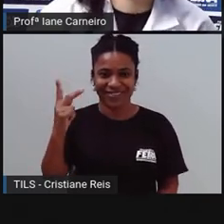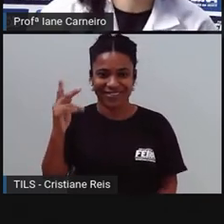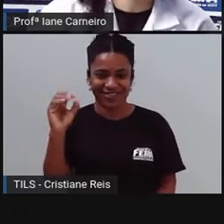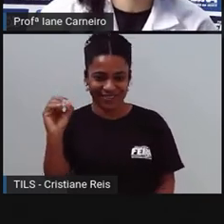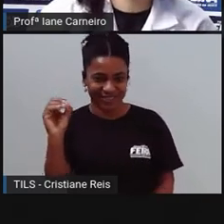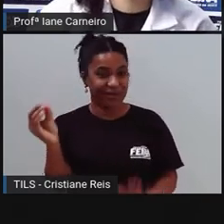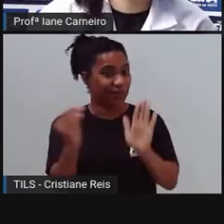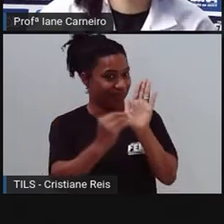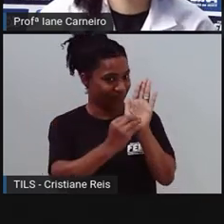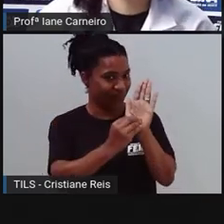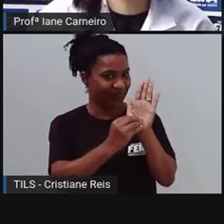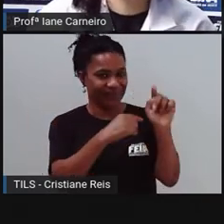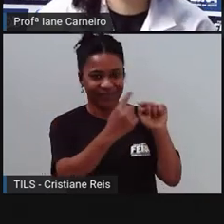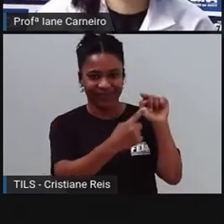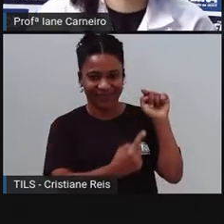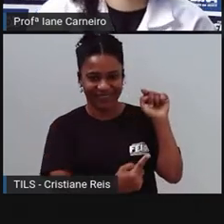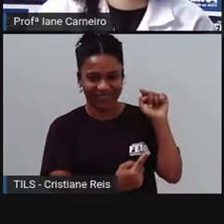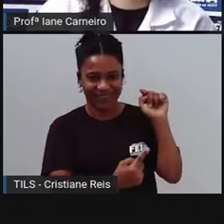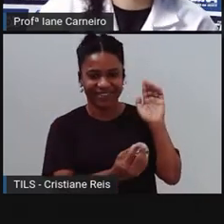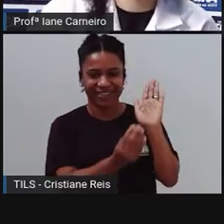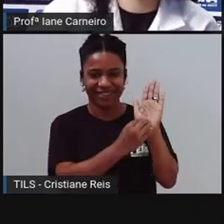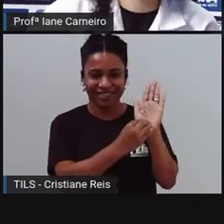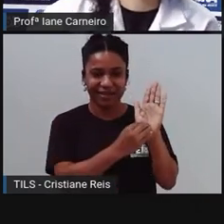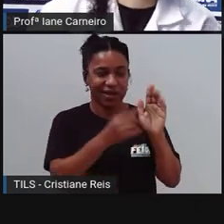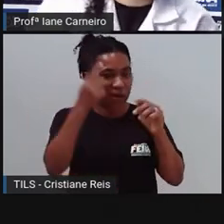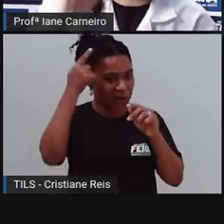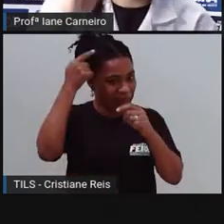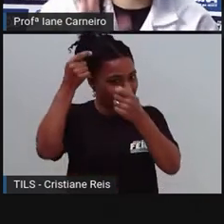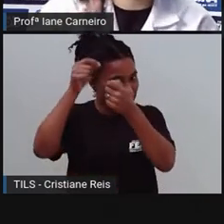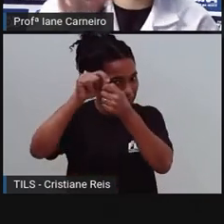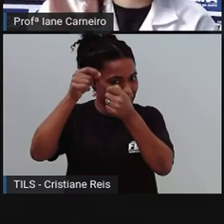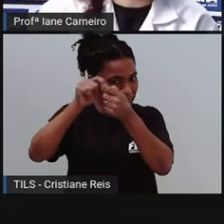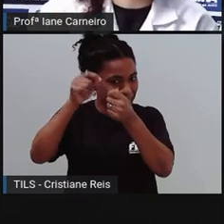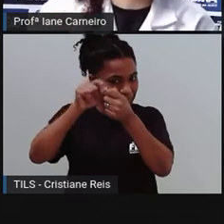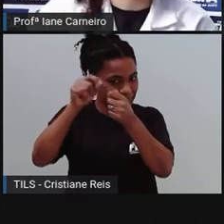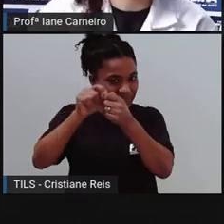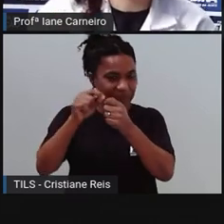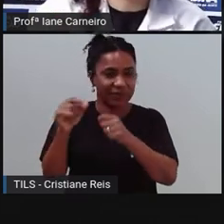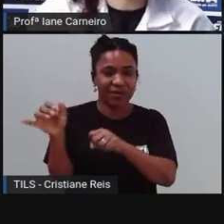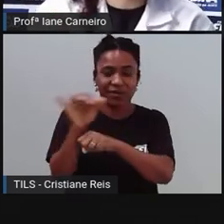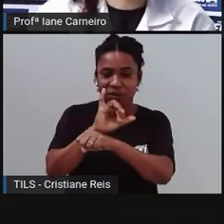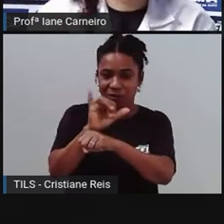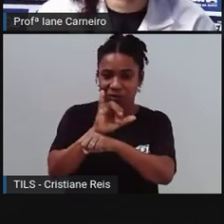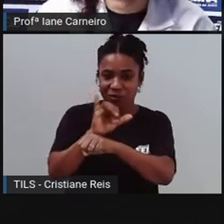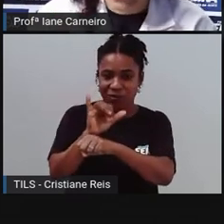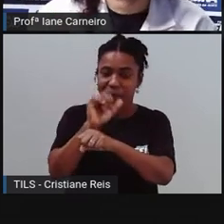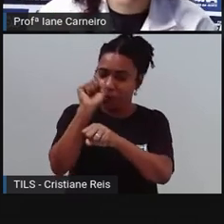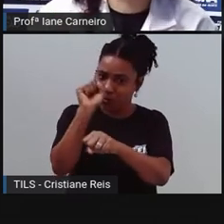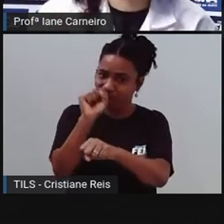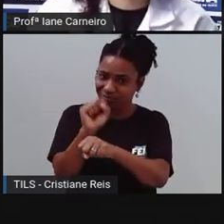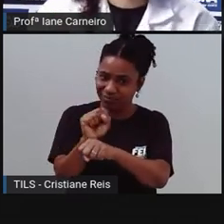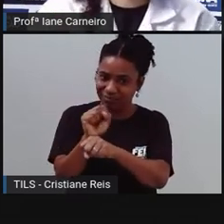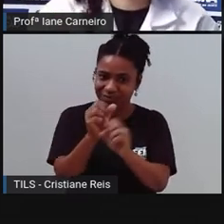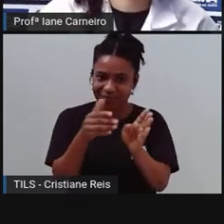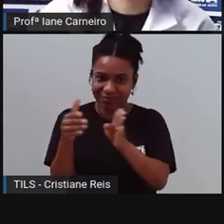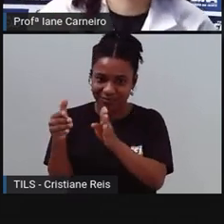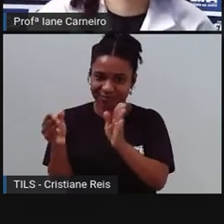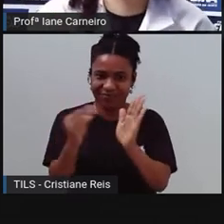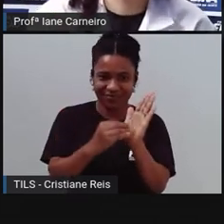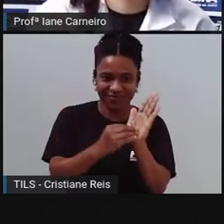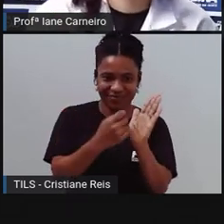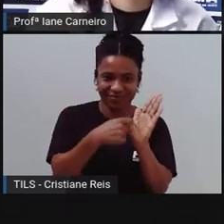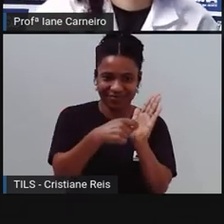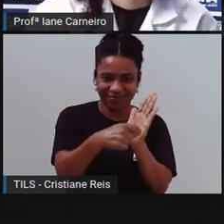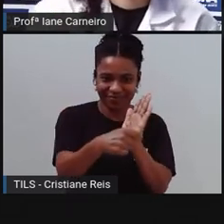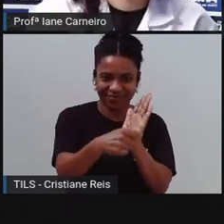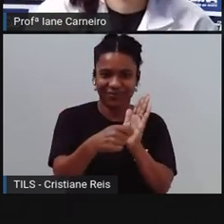Você viu? Se tiver no YouTube, você vai pausando, tá bom? Pra você ir acompanhando a leitura. O próximo,